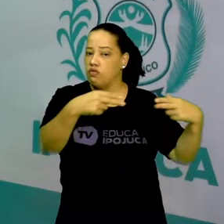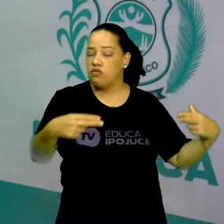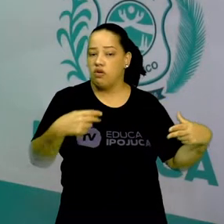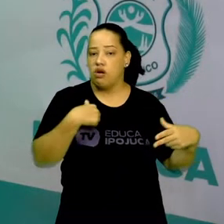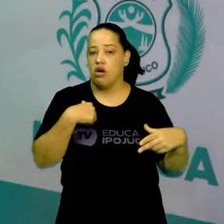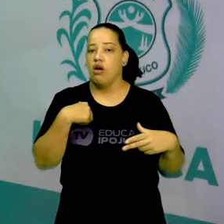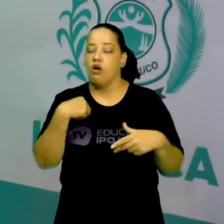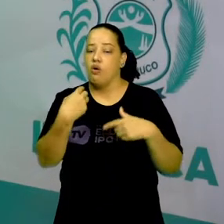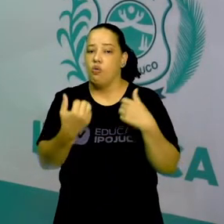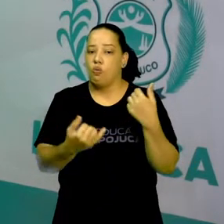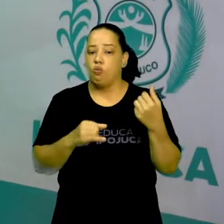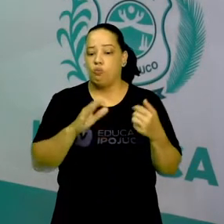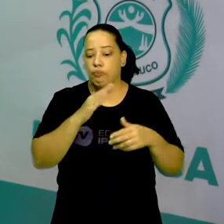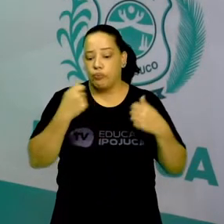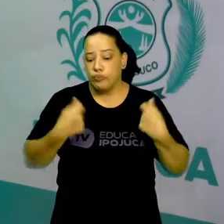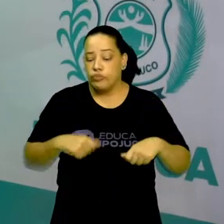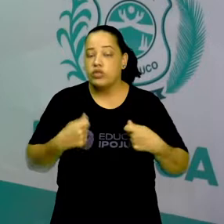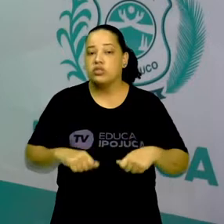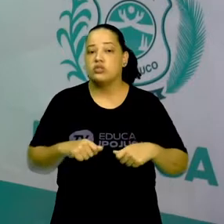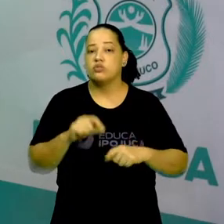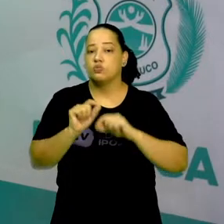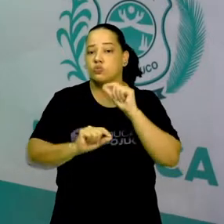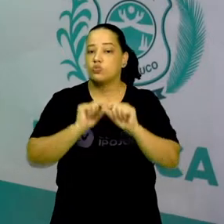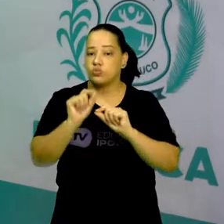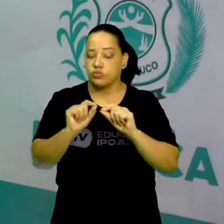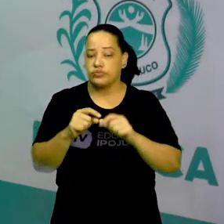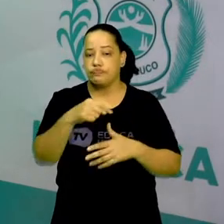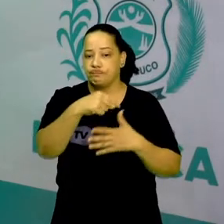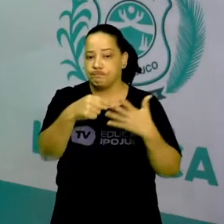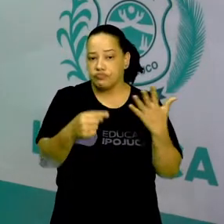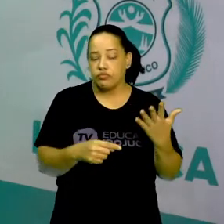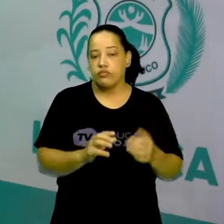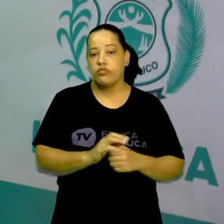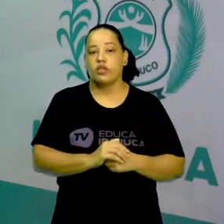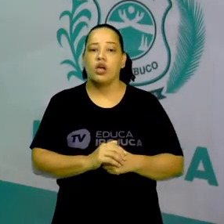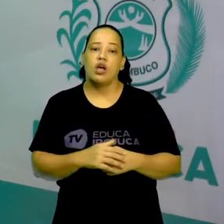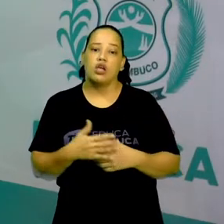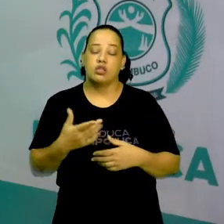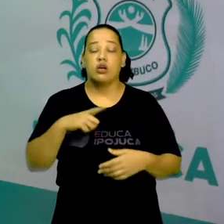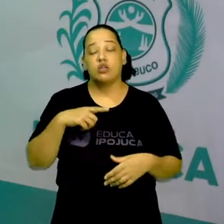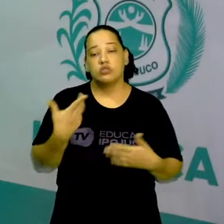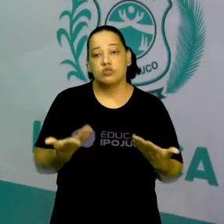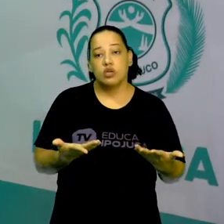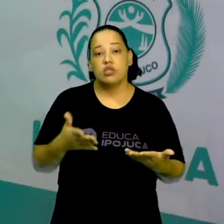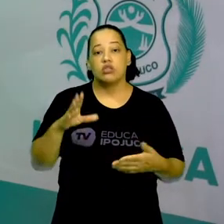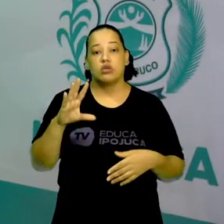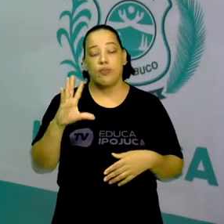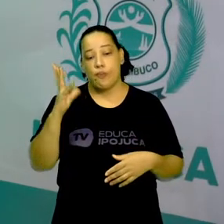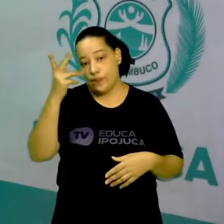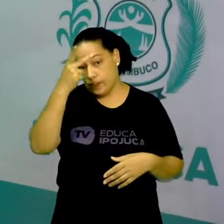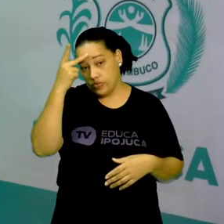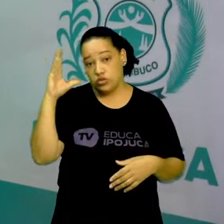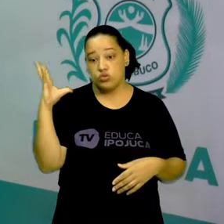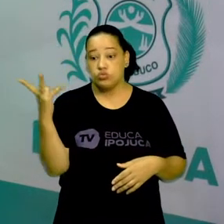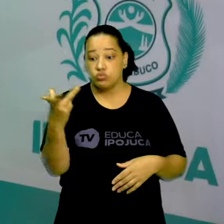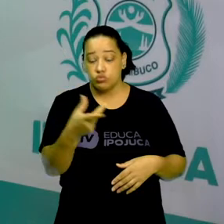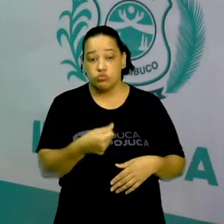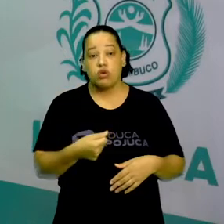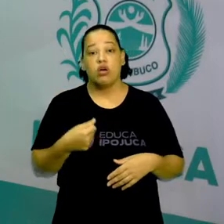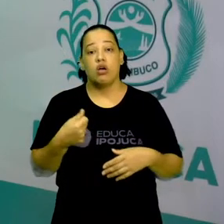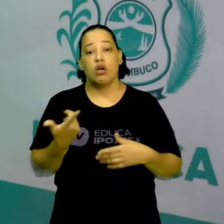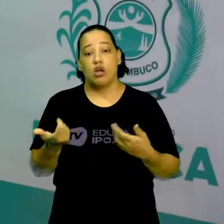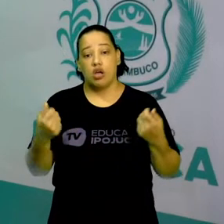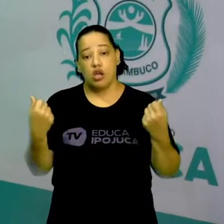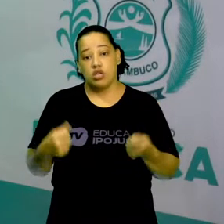os meios de transporte que usamos é comunitário, né? Todo mundo está ali naquele ambiente,